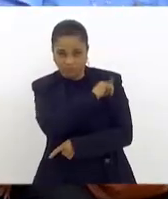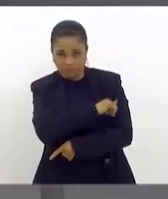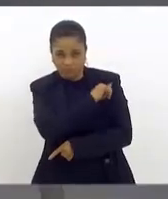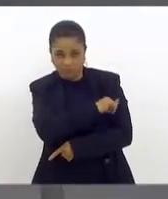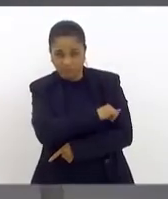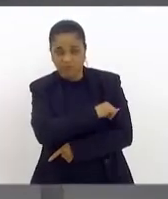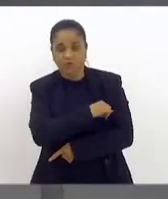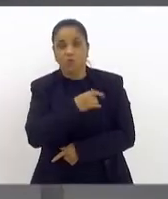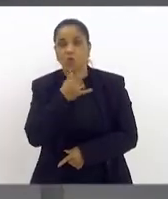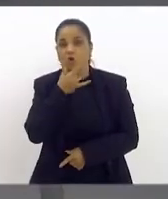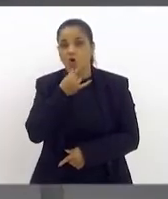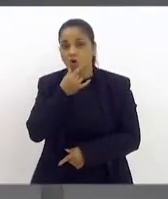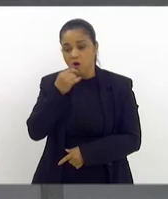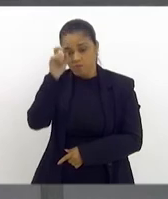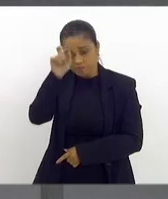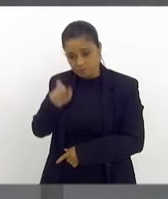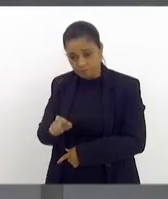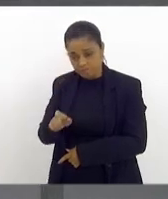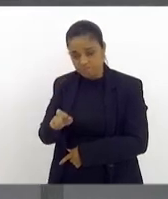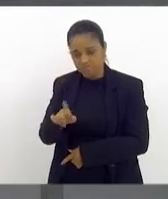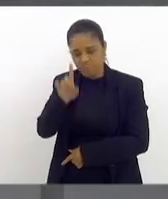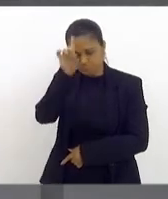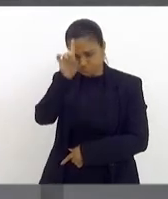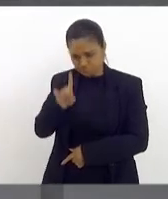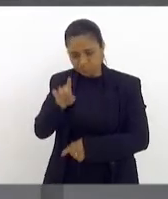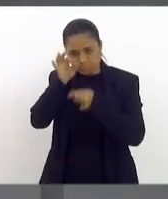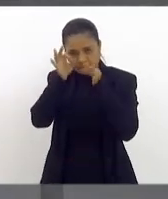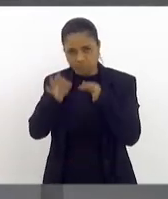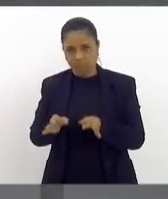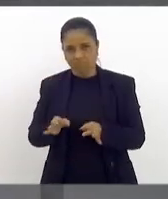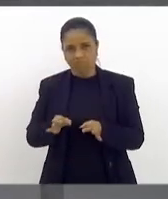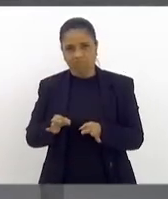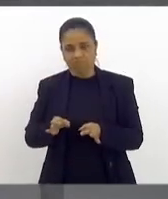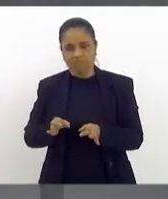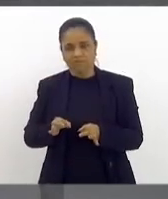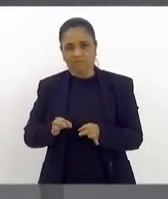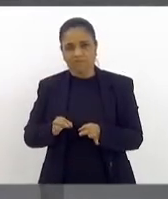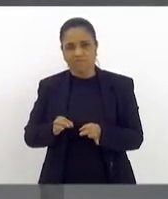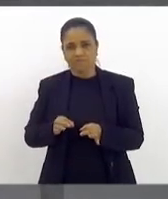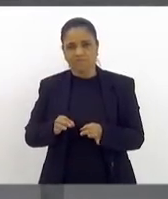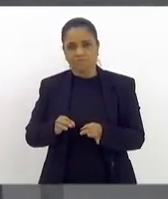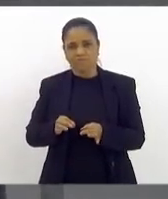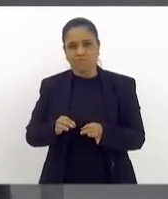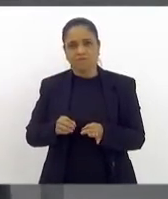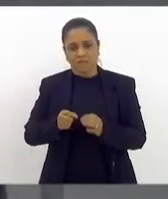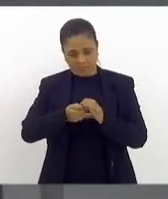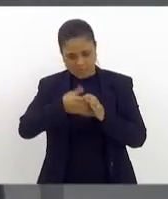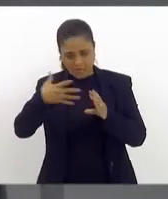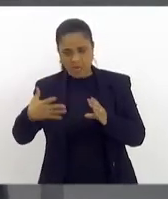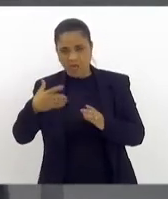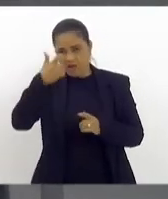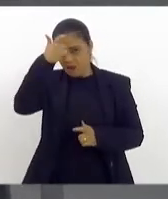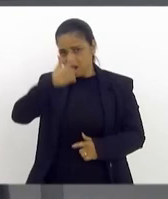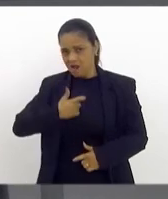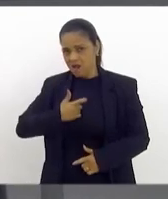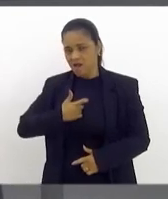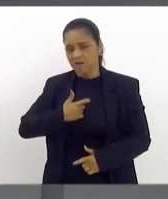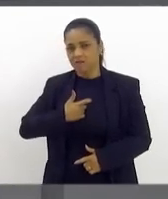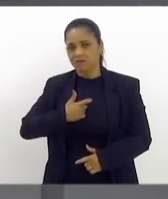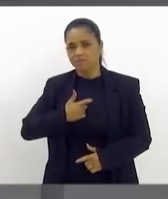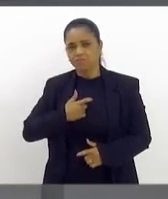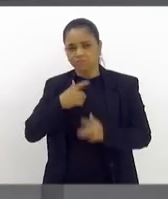Um homem íntegro, um homem de caráter, um homem que preza hoje pela família.